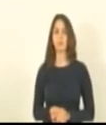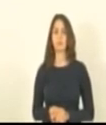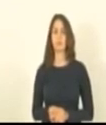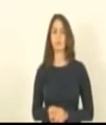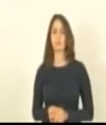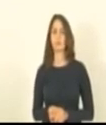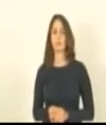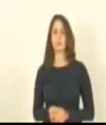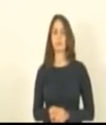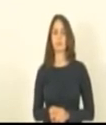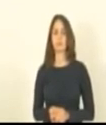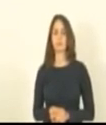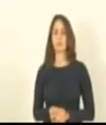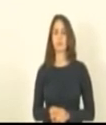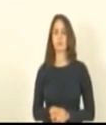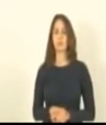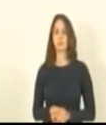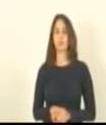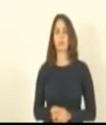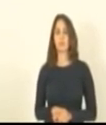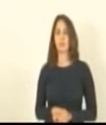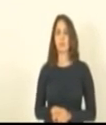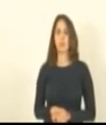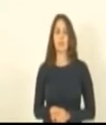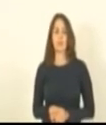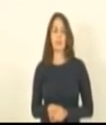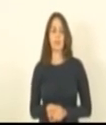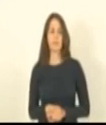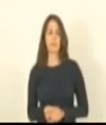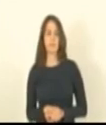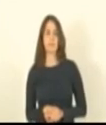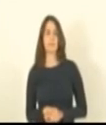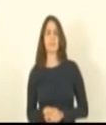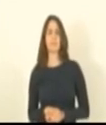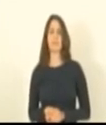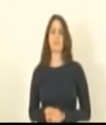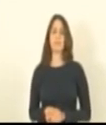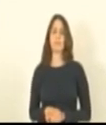interferindo na organização do currículo escolar